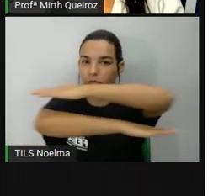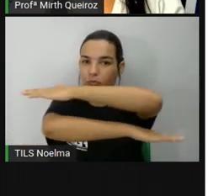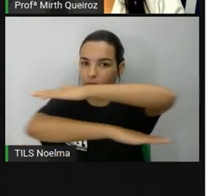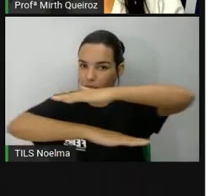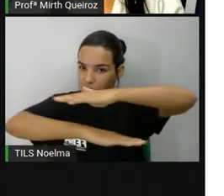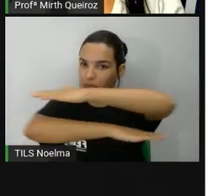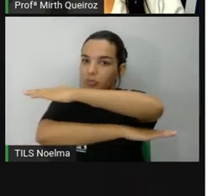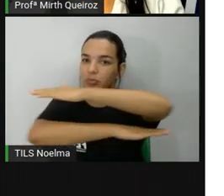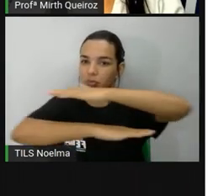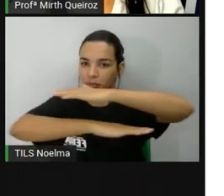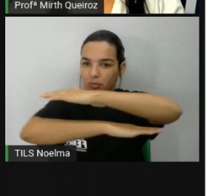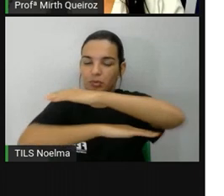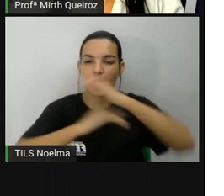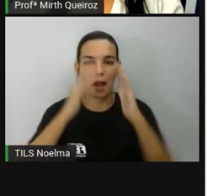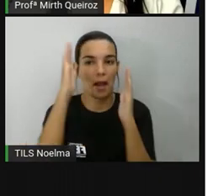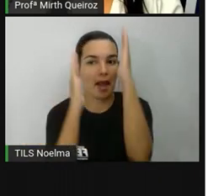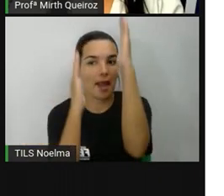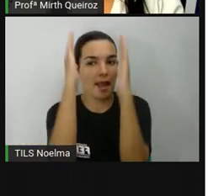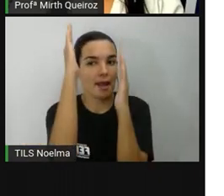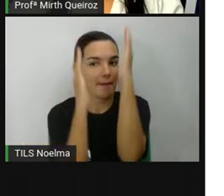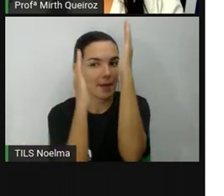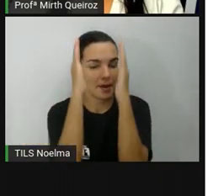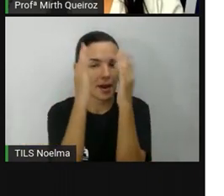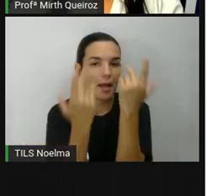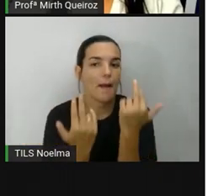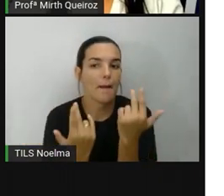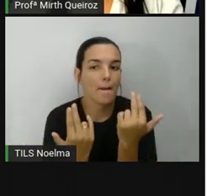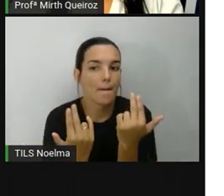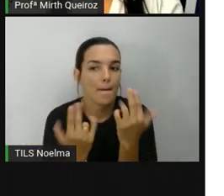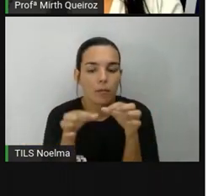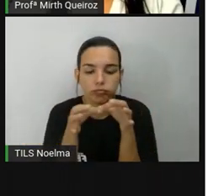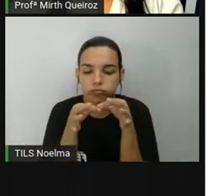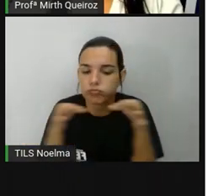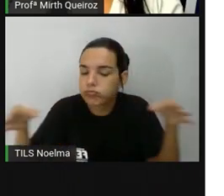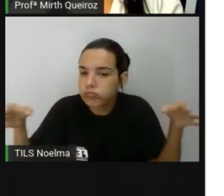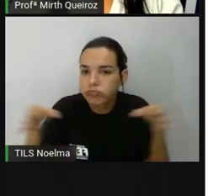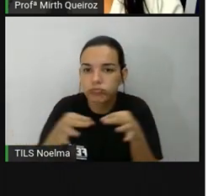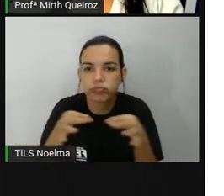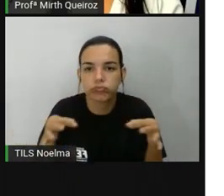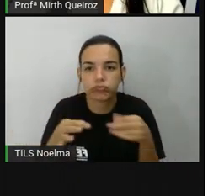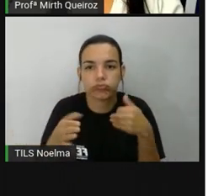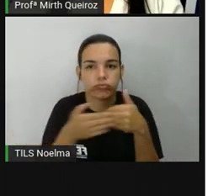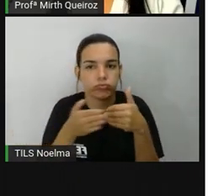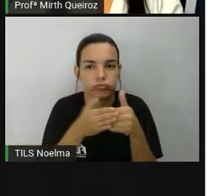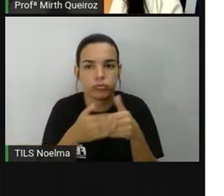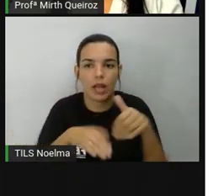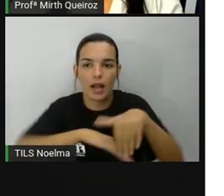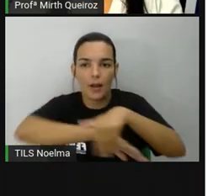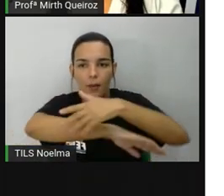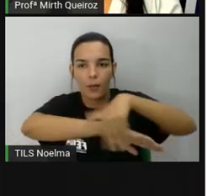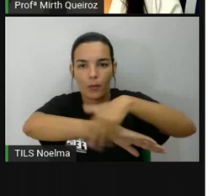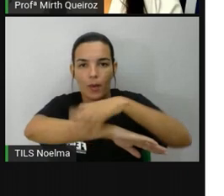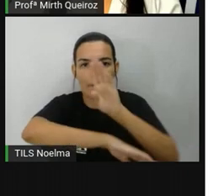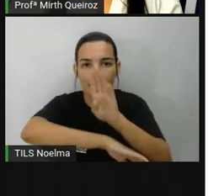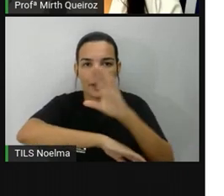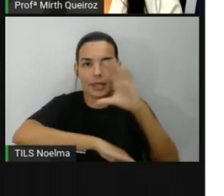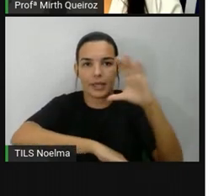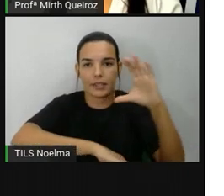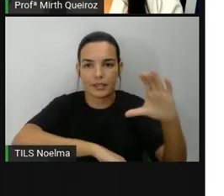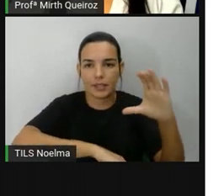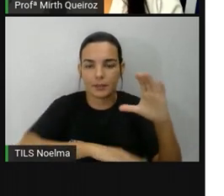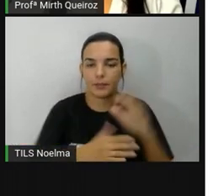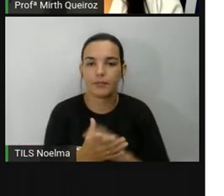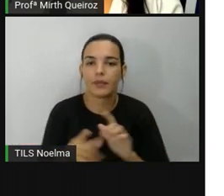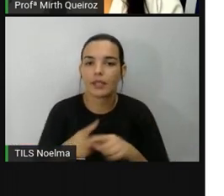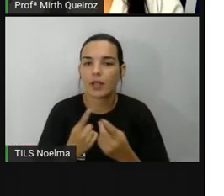à rua de Clara. Não é porque tem a mesma distância entre si. Como é que a gente iria descrever